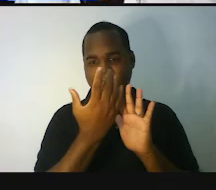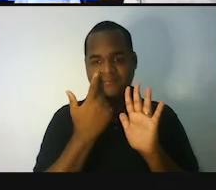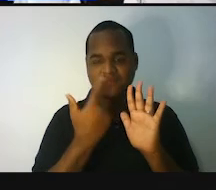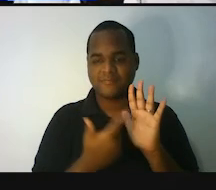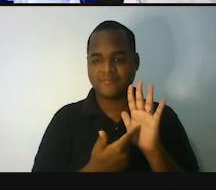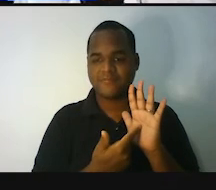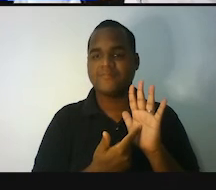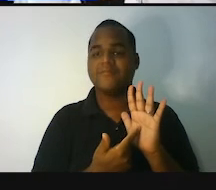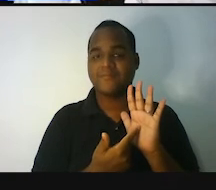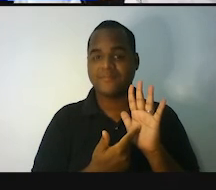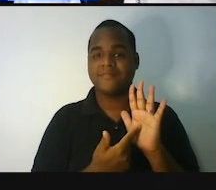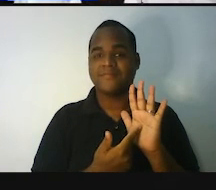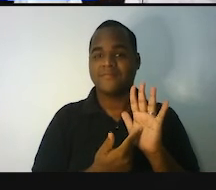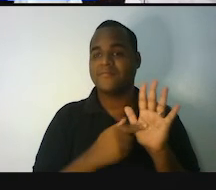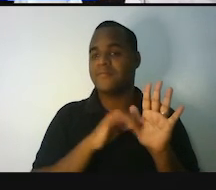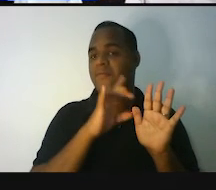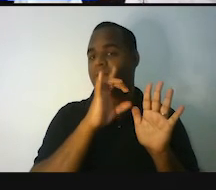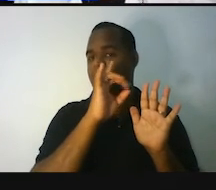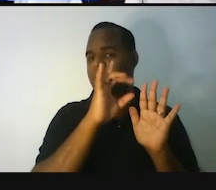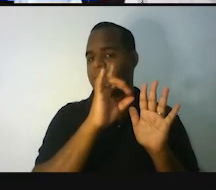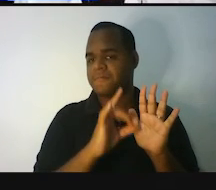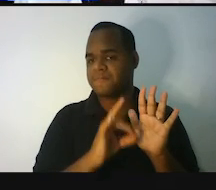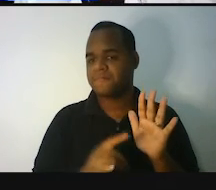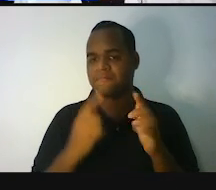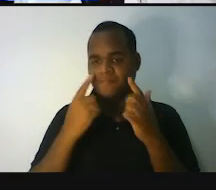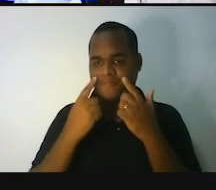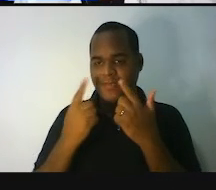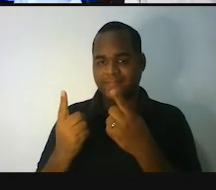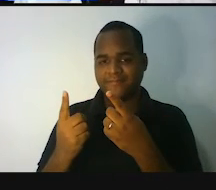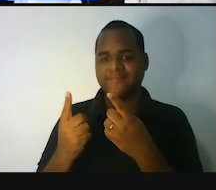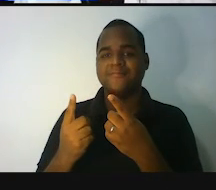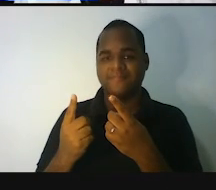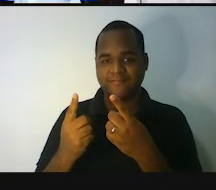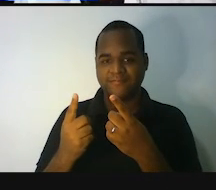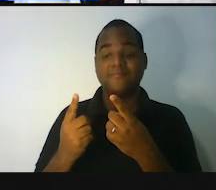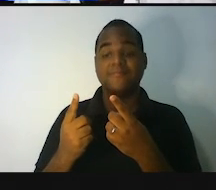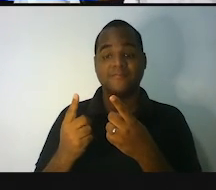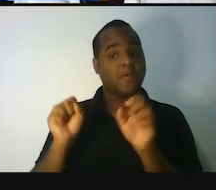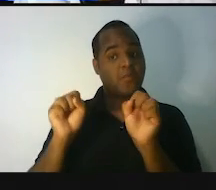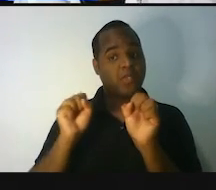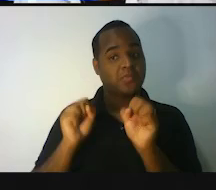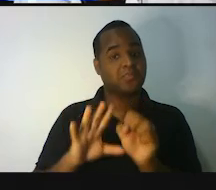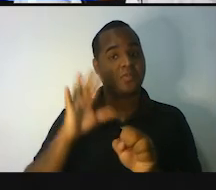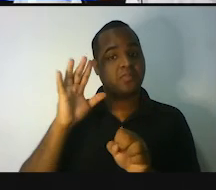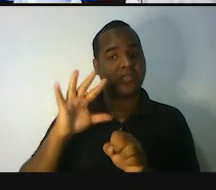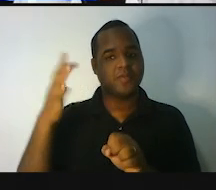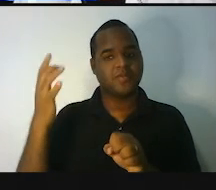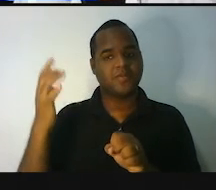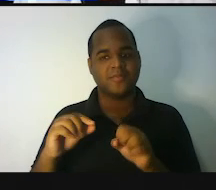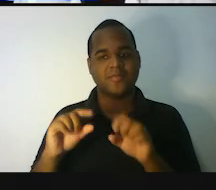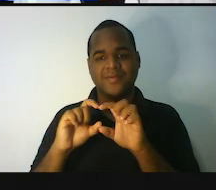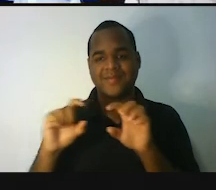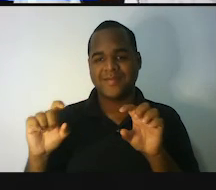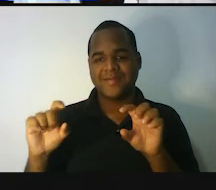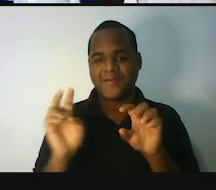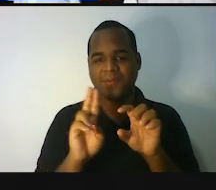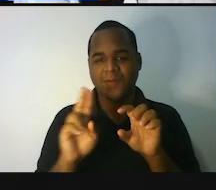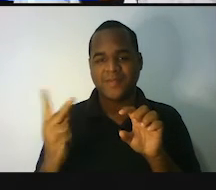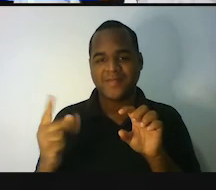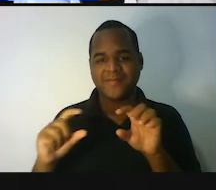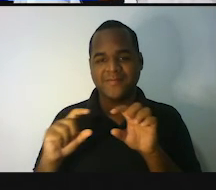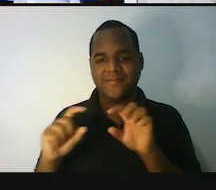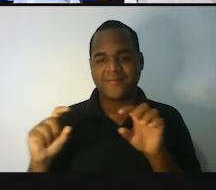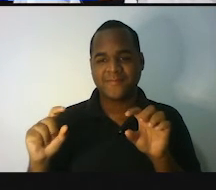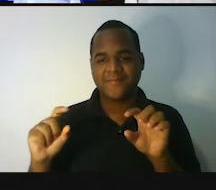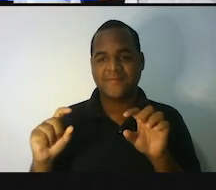ó, com cada medida cúbica que possa existir. Metro cúbico,